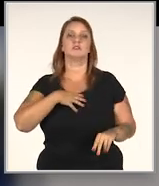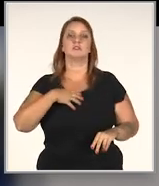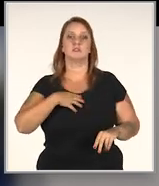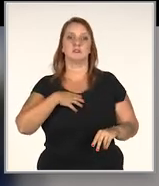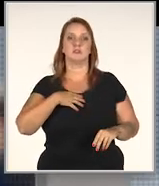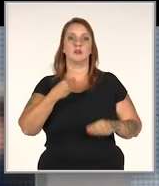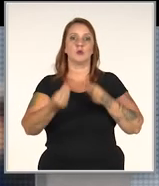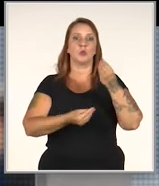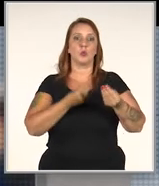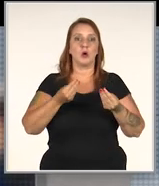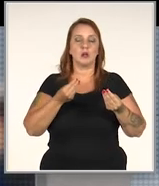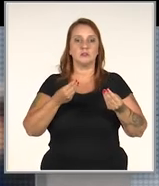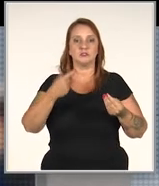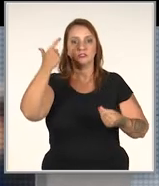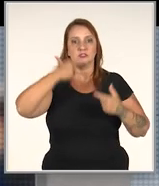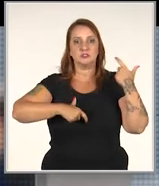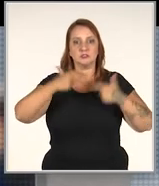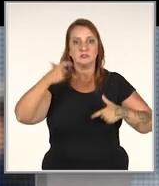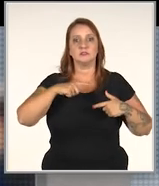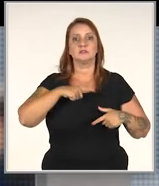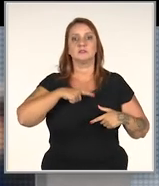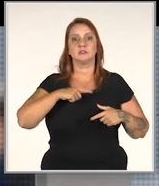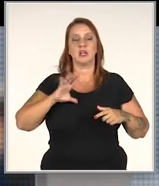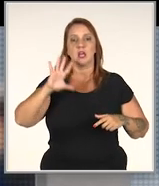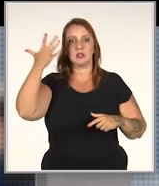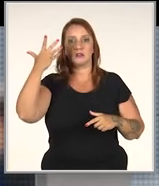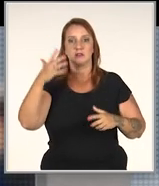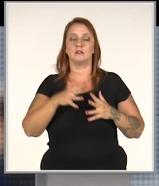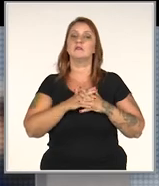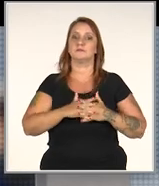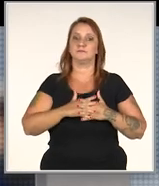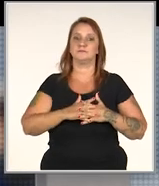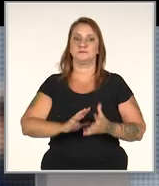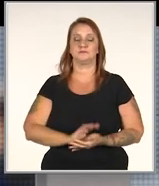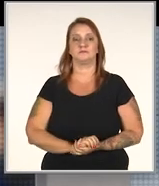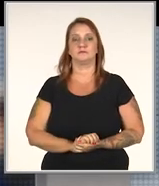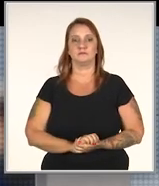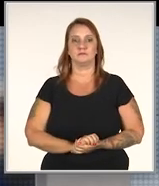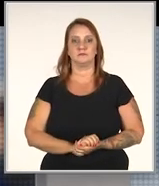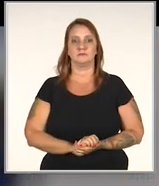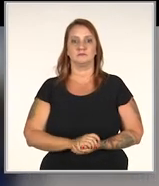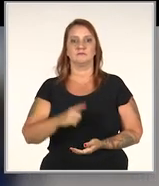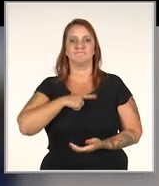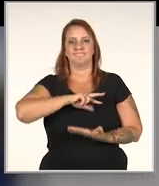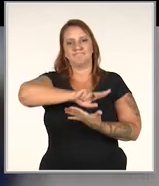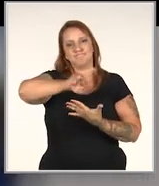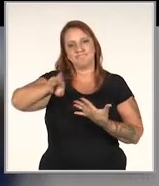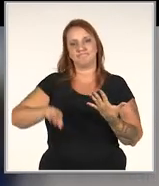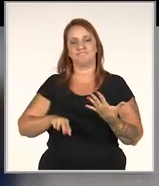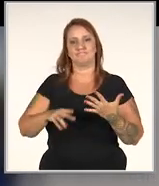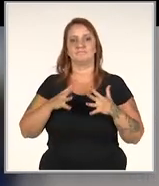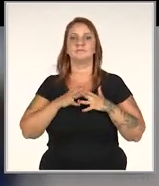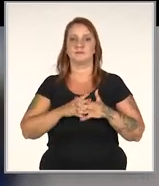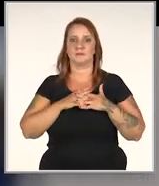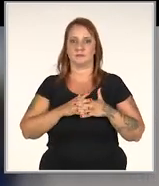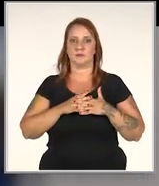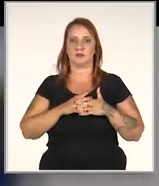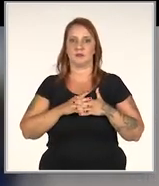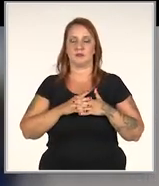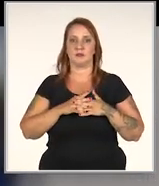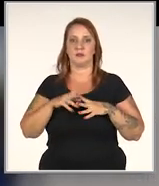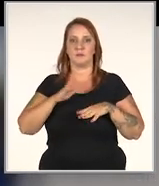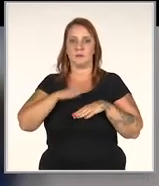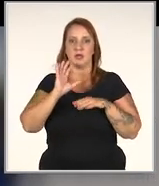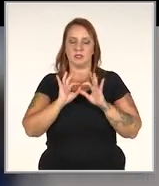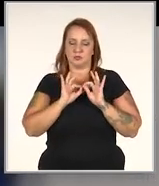formas diferentes. Quais são os estilos que existem para essa resolução de conflitos? Olha, tem diversos tipos de conflitos,